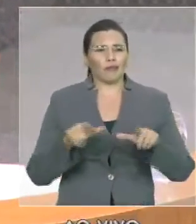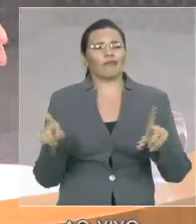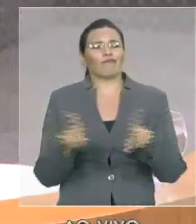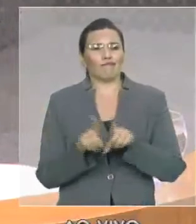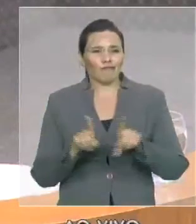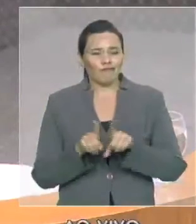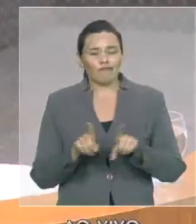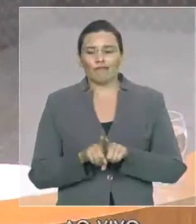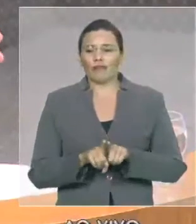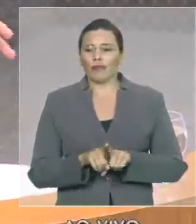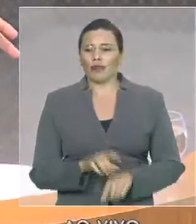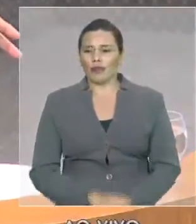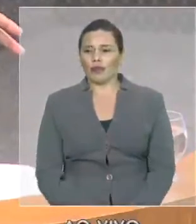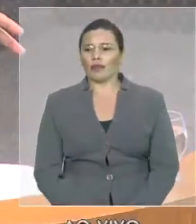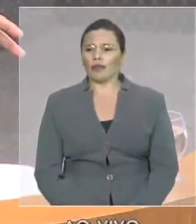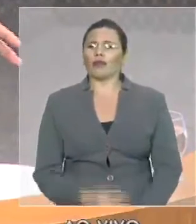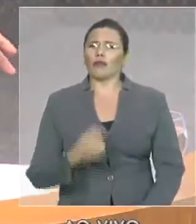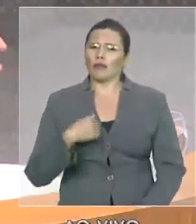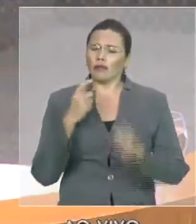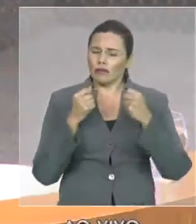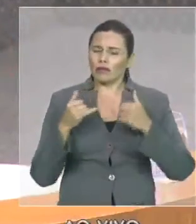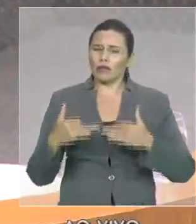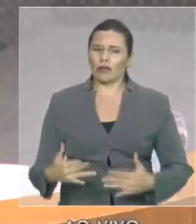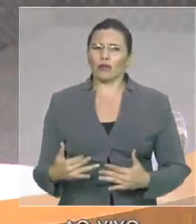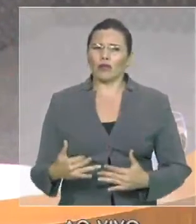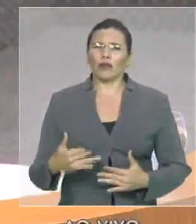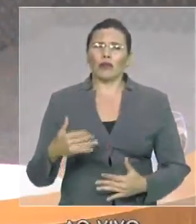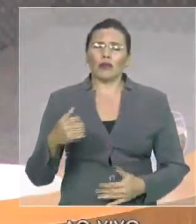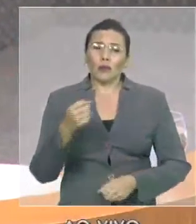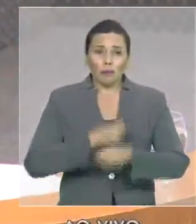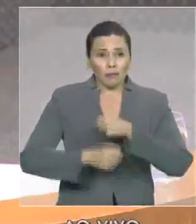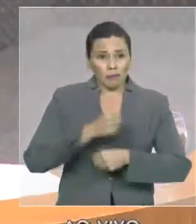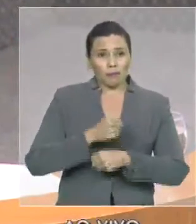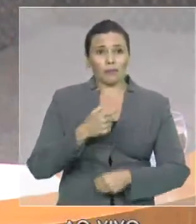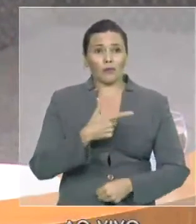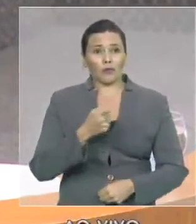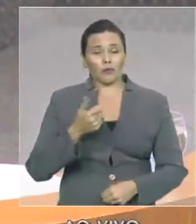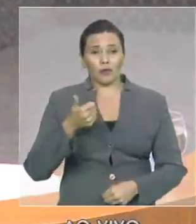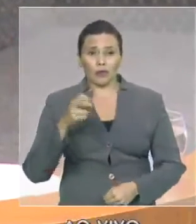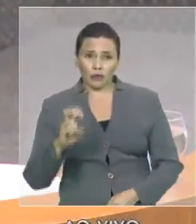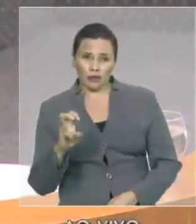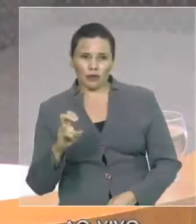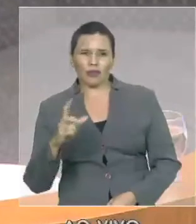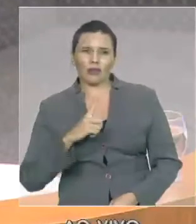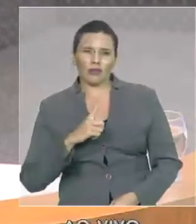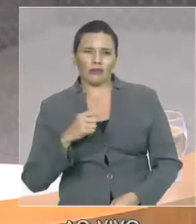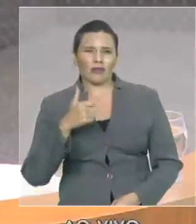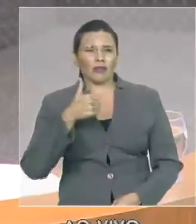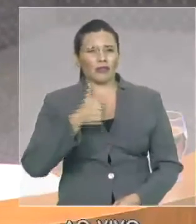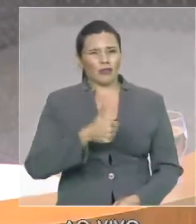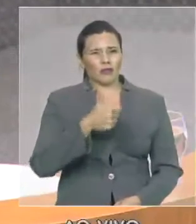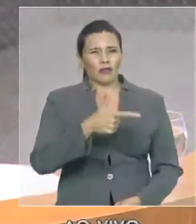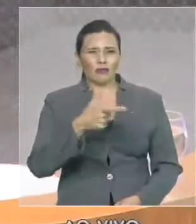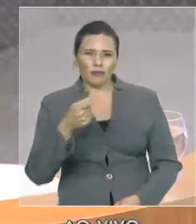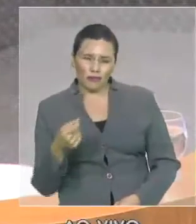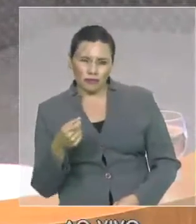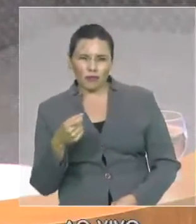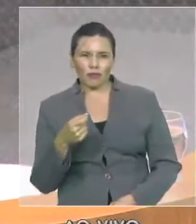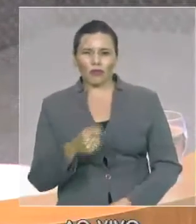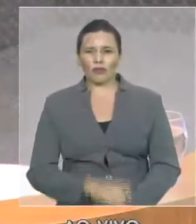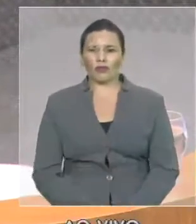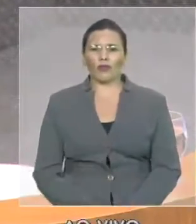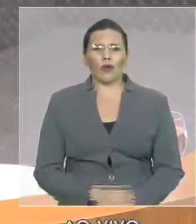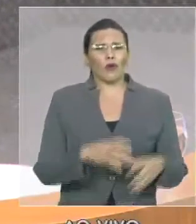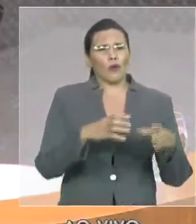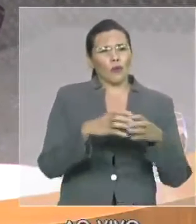menciono que em 2015 nós tivemos 120 operações relativas ao cumprimento da